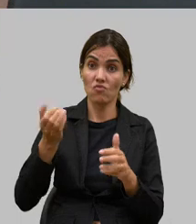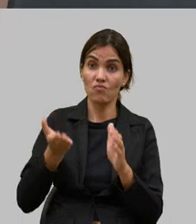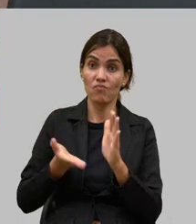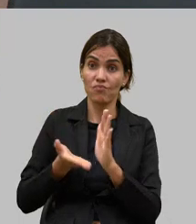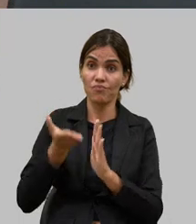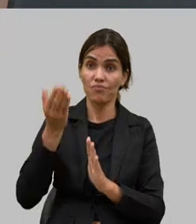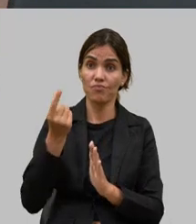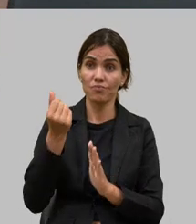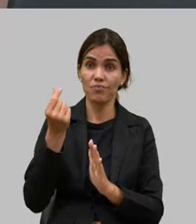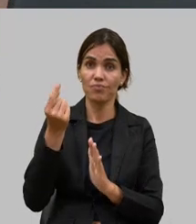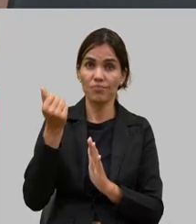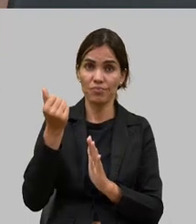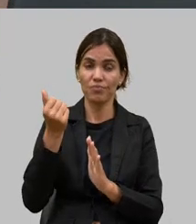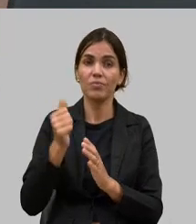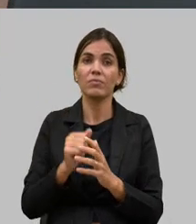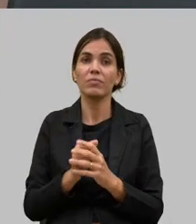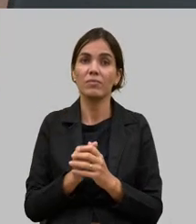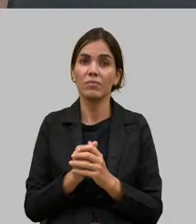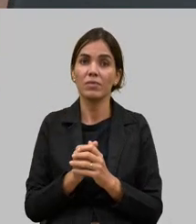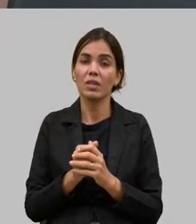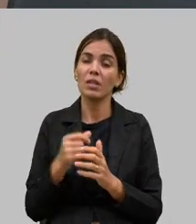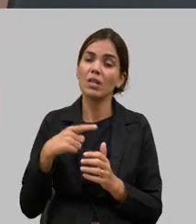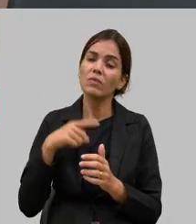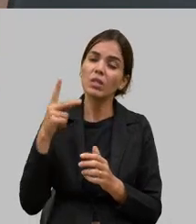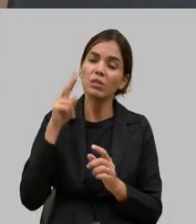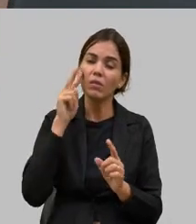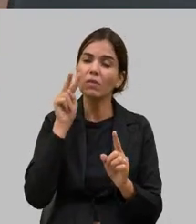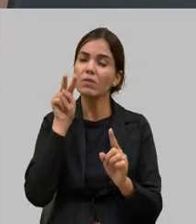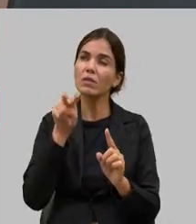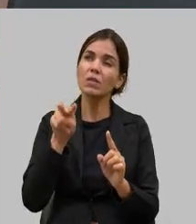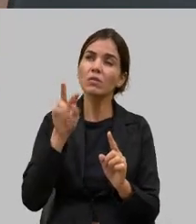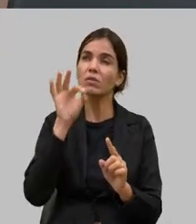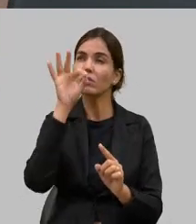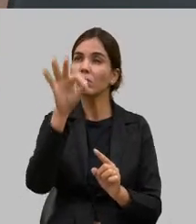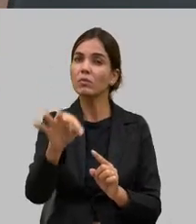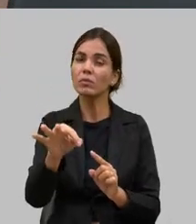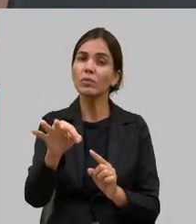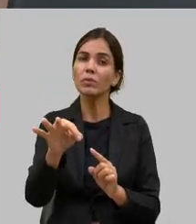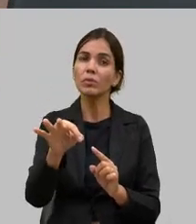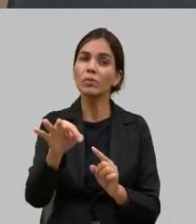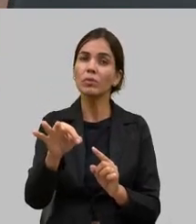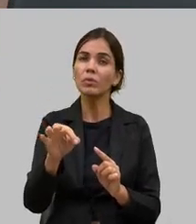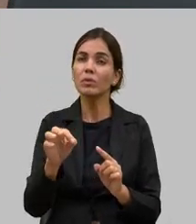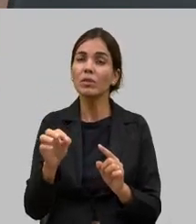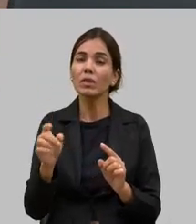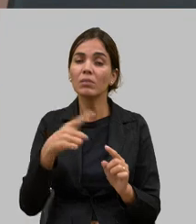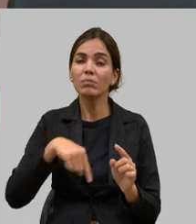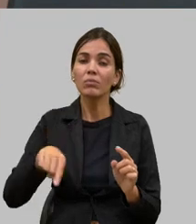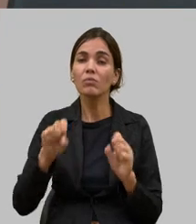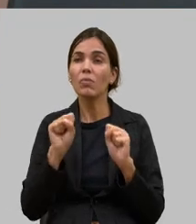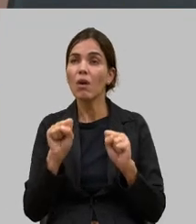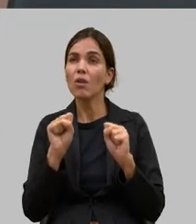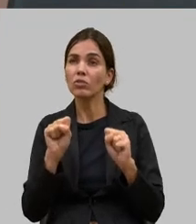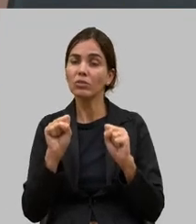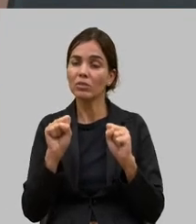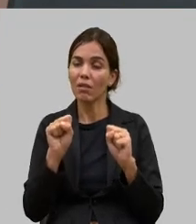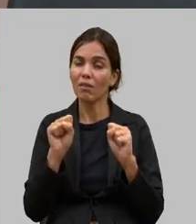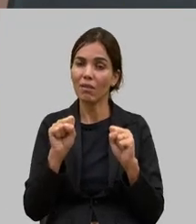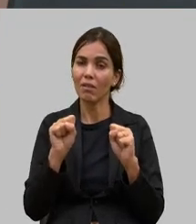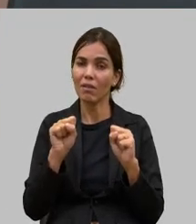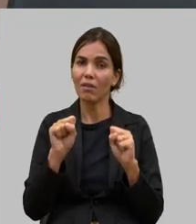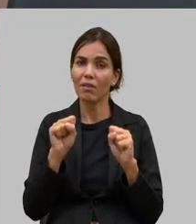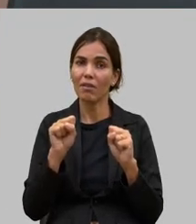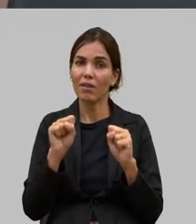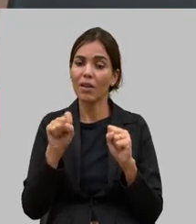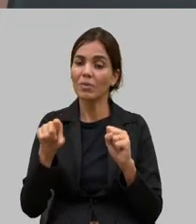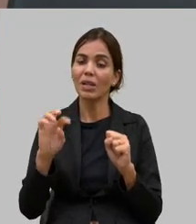mas se vocês têm uma visão de futuro para ver o que a gente pode fazer para trazer essa modernização para os pequenos